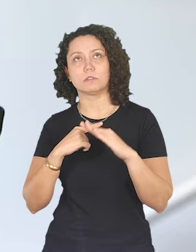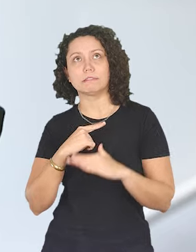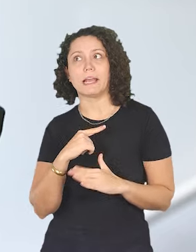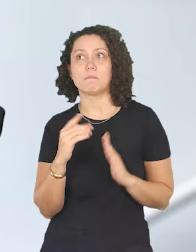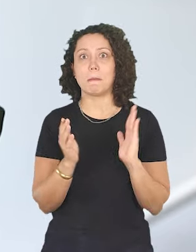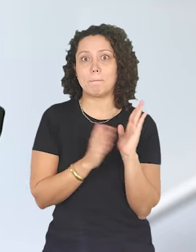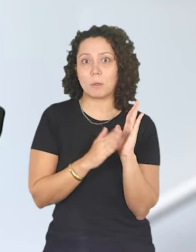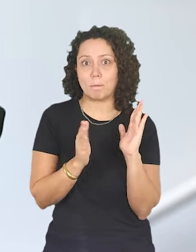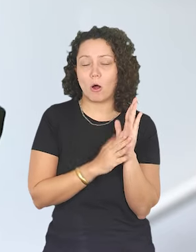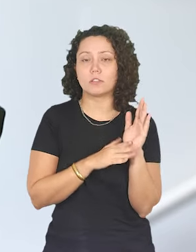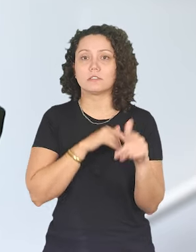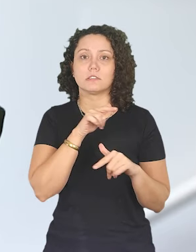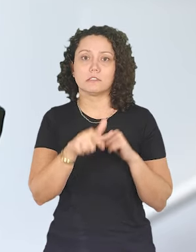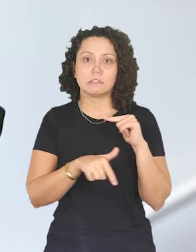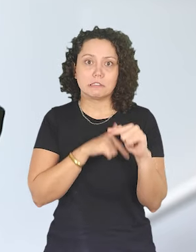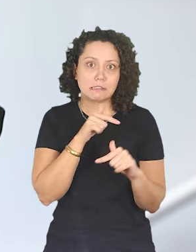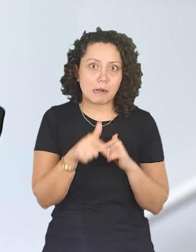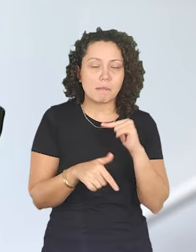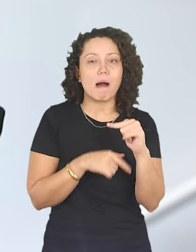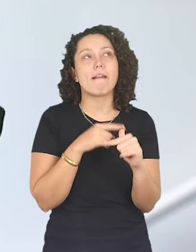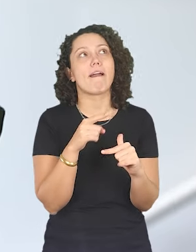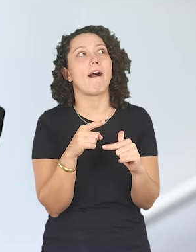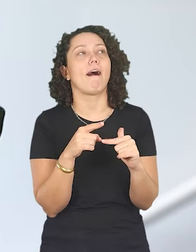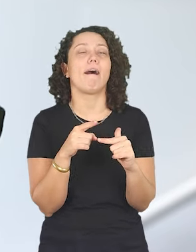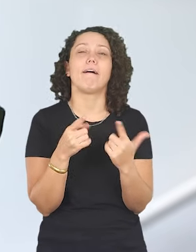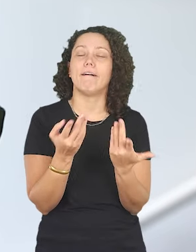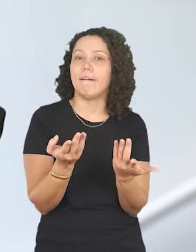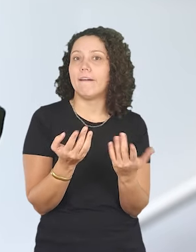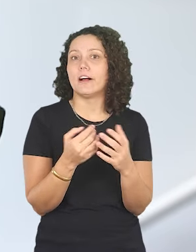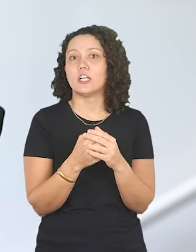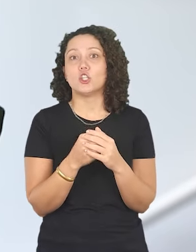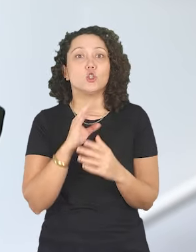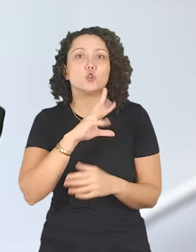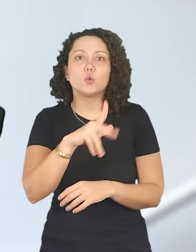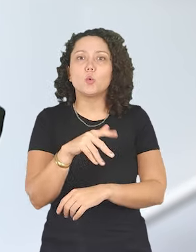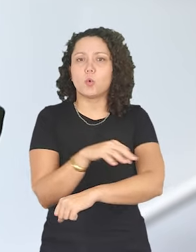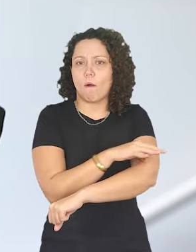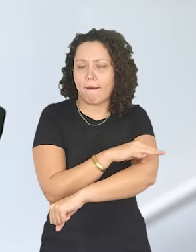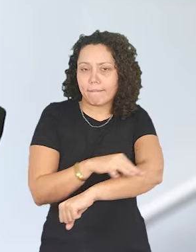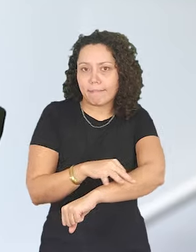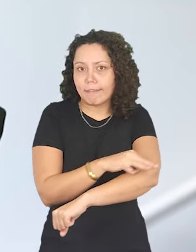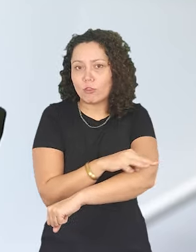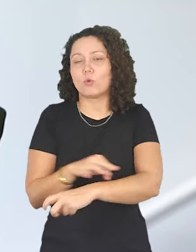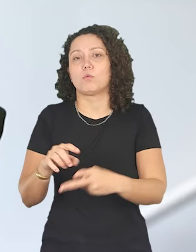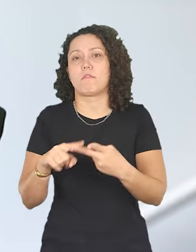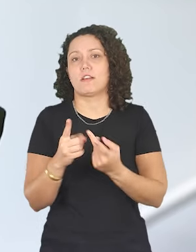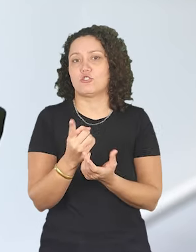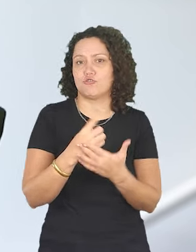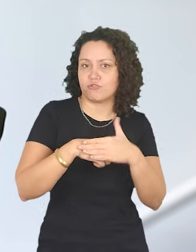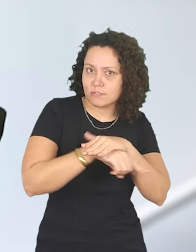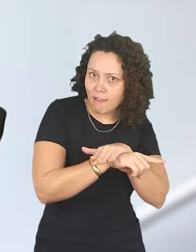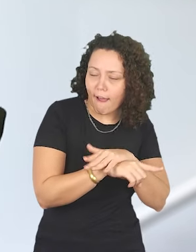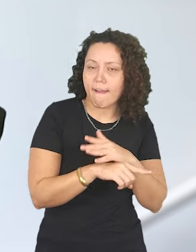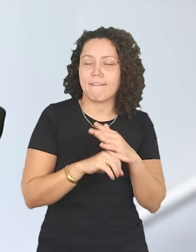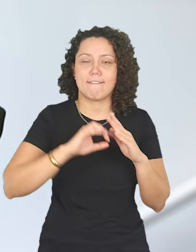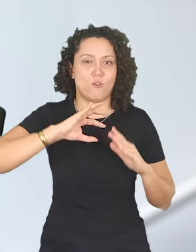design e arquitetura. Então, das exposições de abertura, a gente incluía todas essas áreas